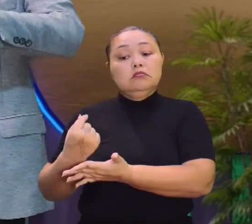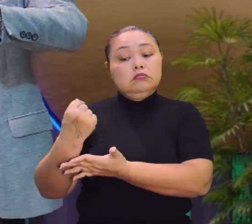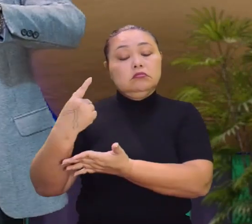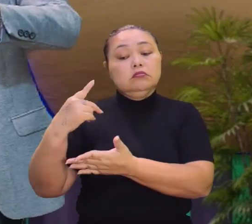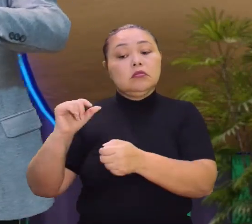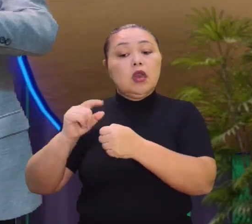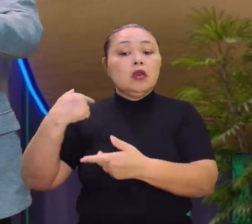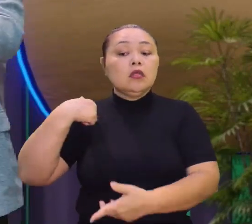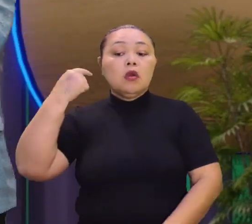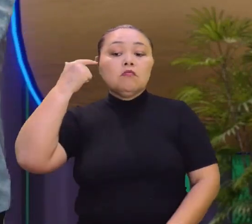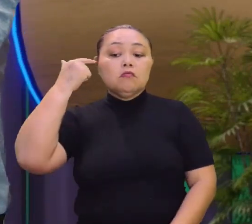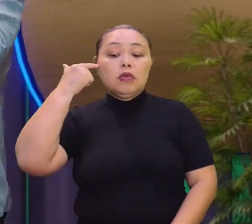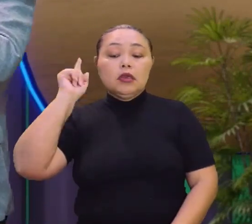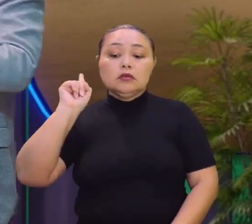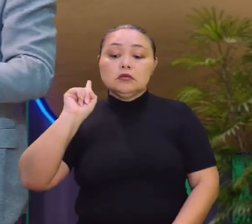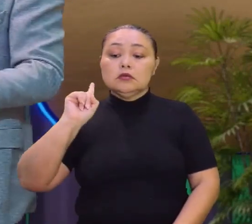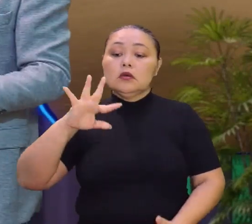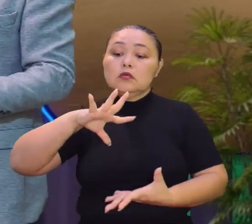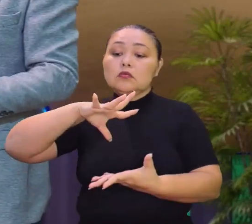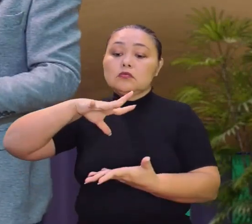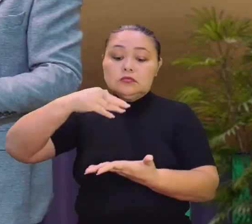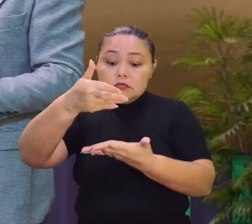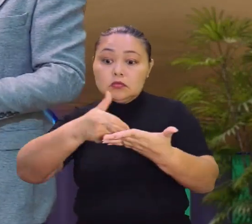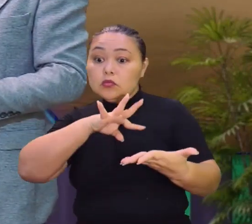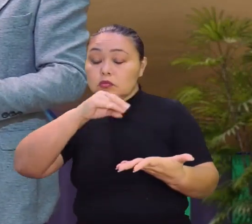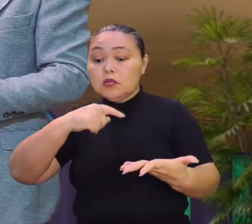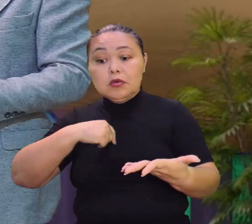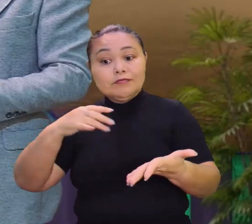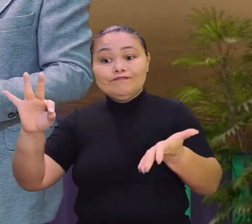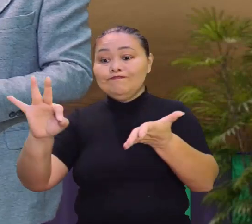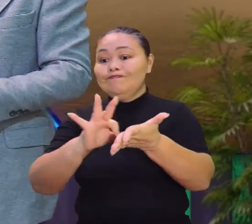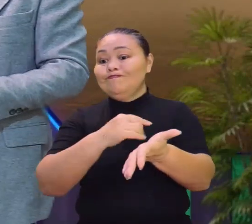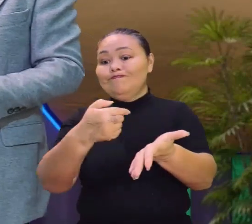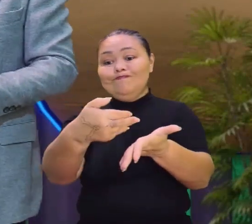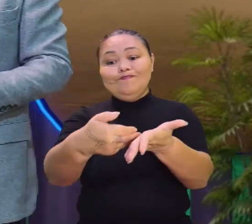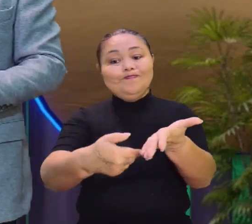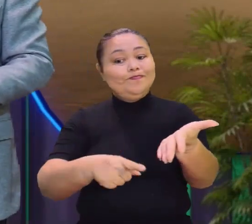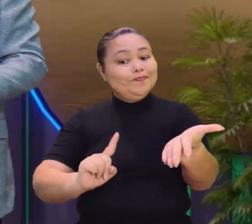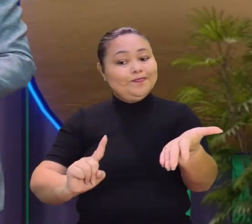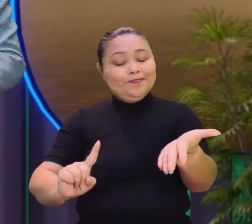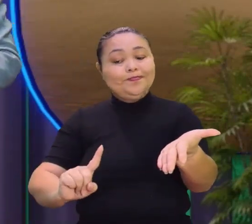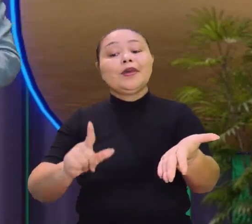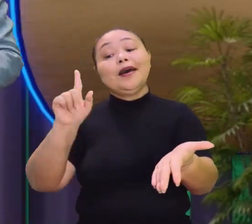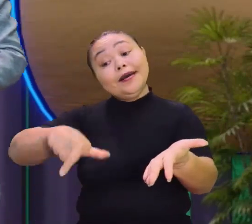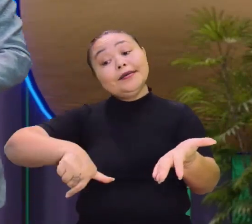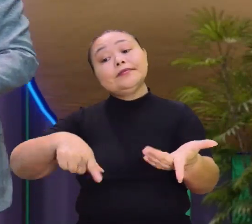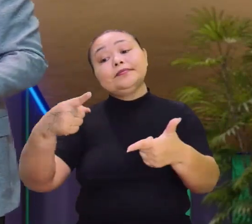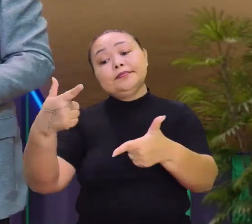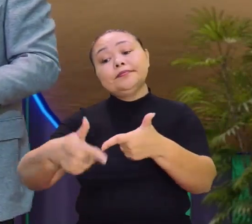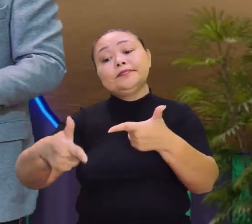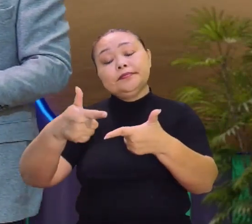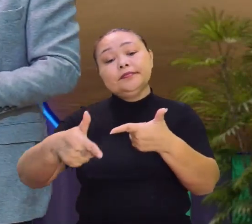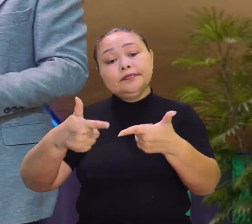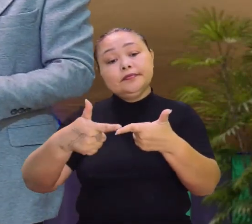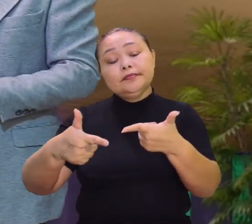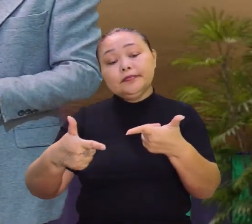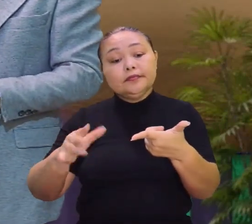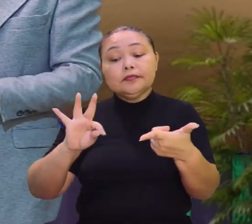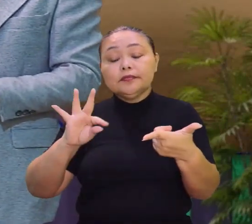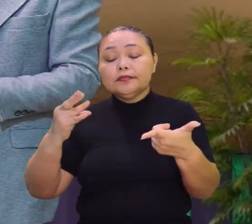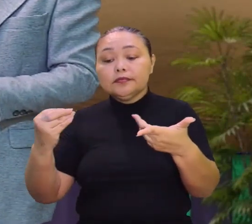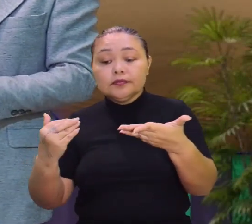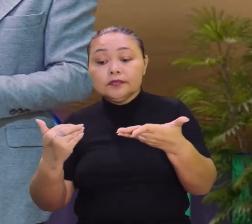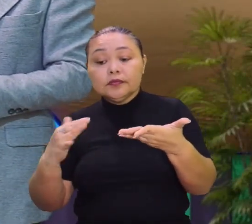e não assina esses tratados. Exato. É isso? Muito bem. E aí é um problema, porque não está